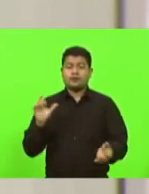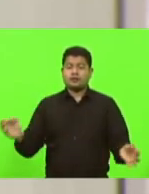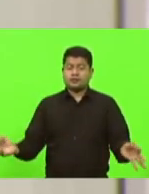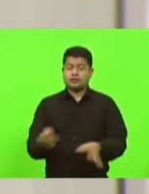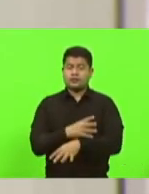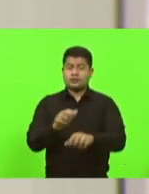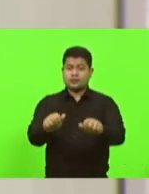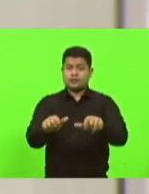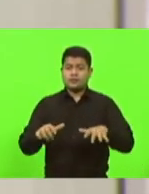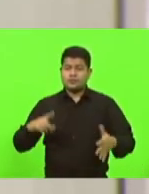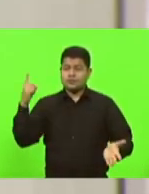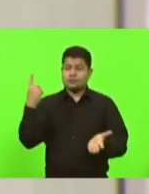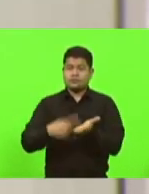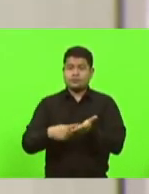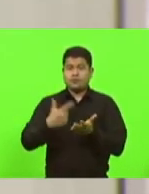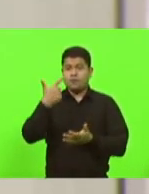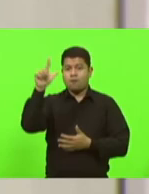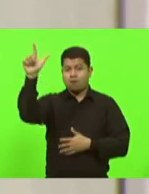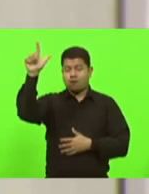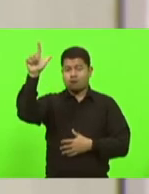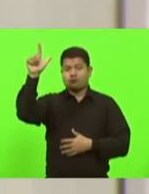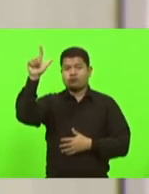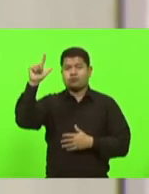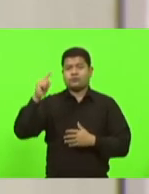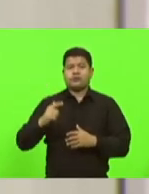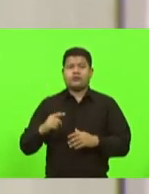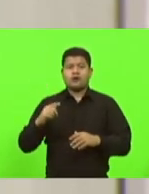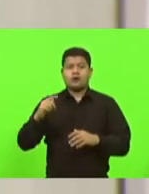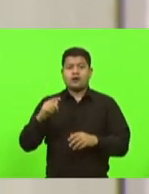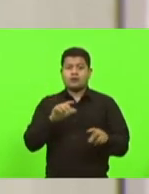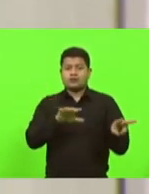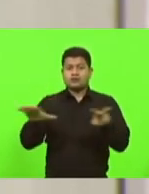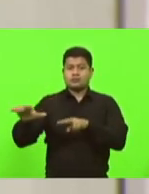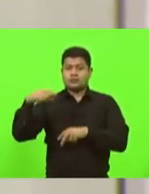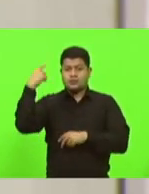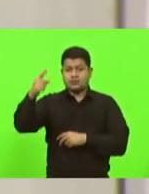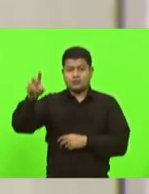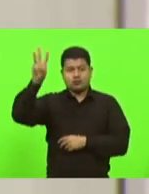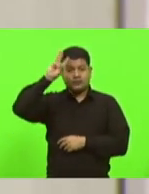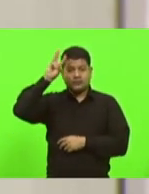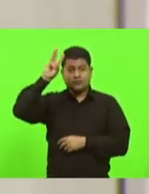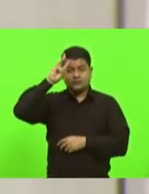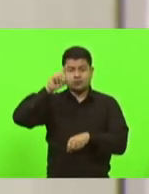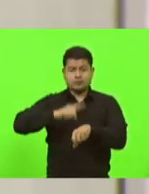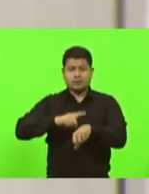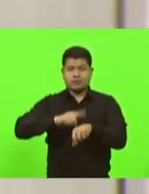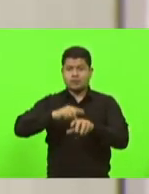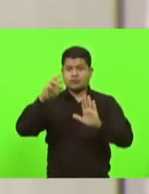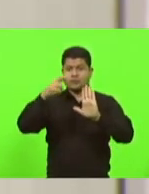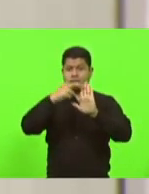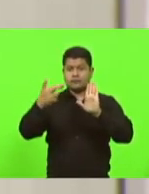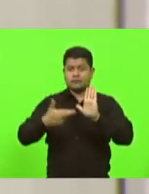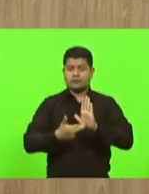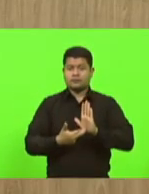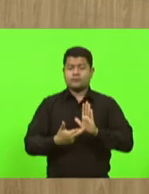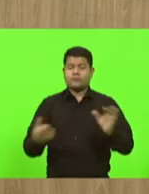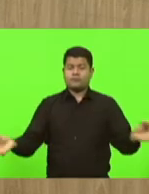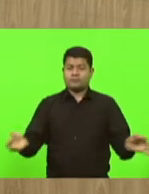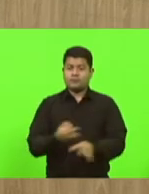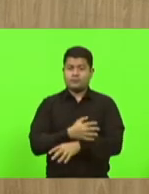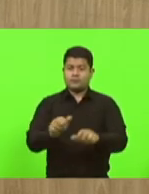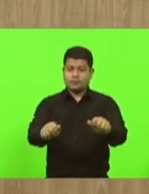a sessão, convoca a outra ordinária para terça-feira, no horário regimental. Está encerrada a sessão.